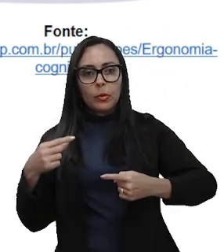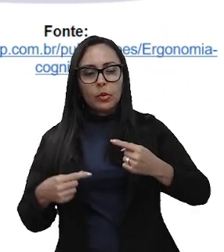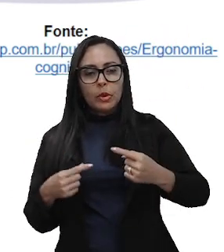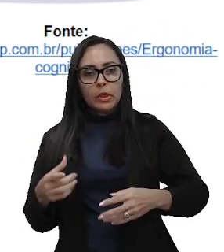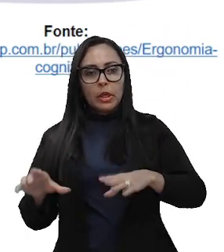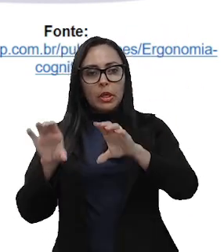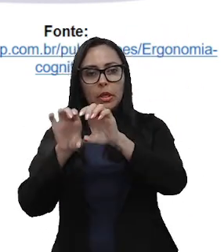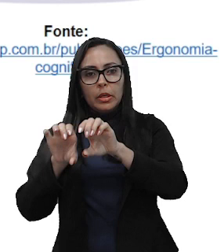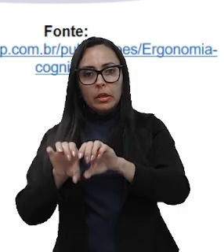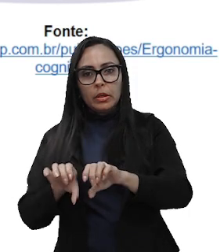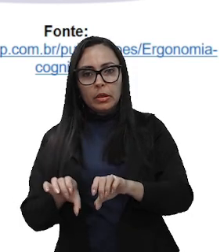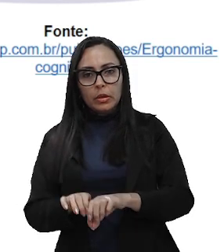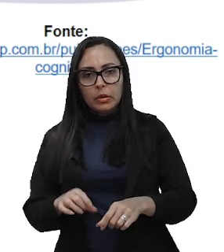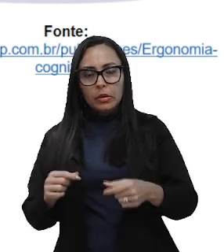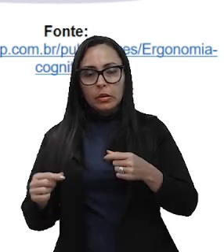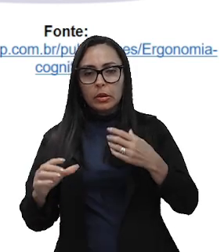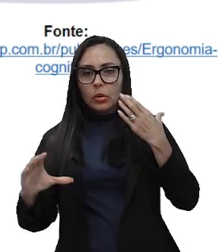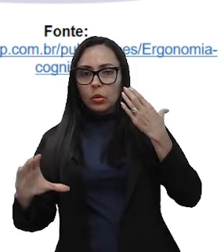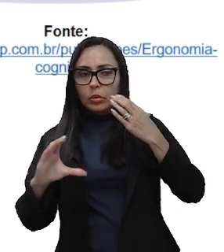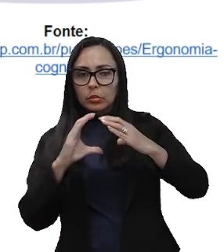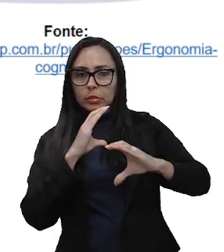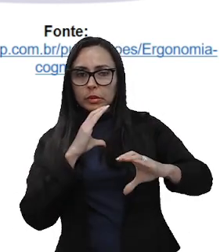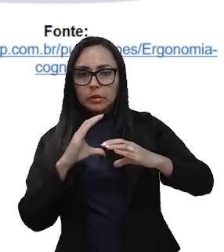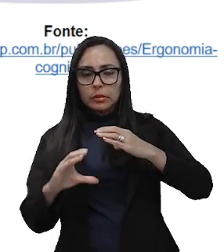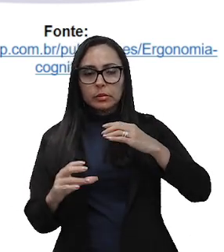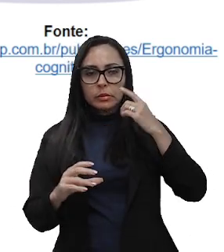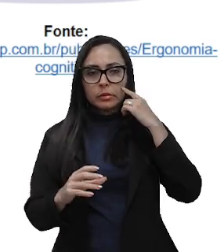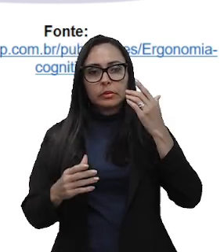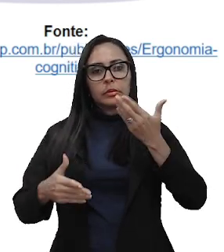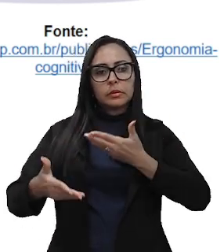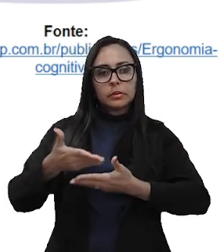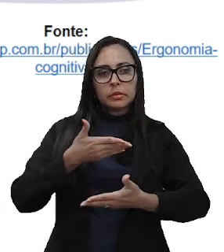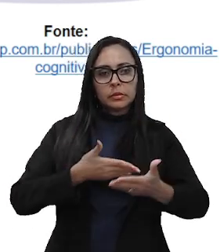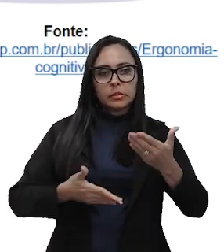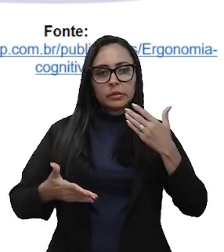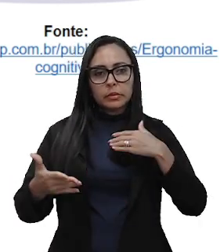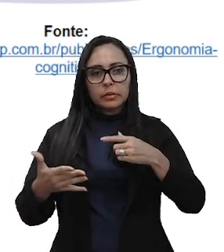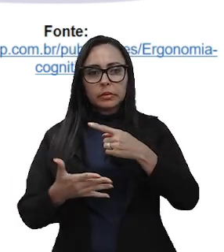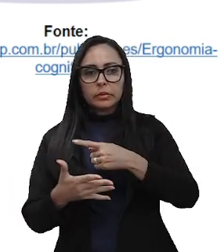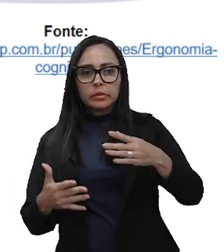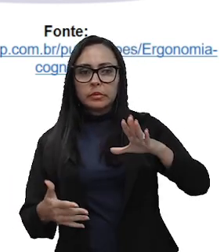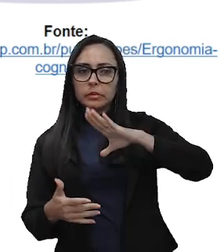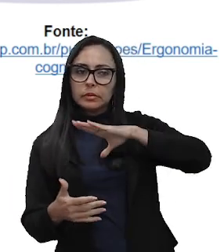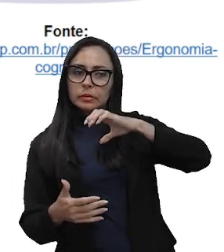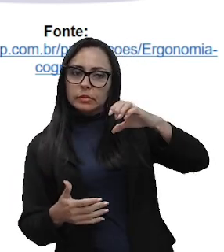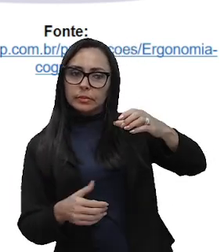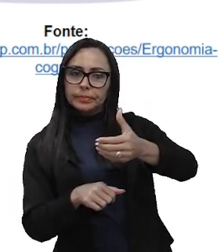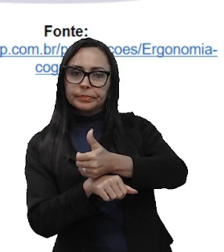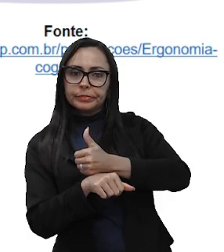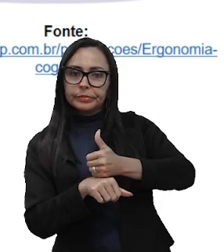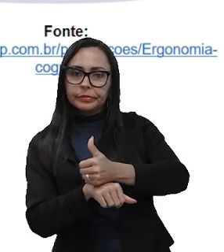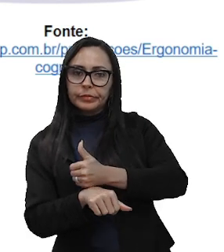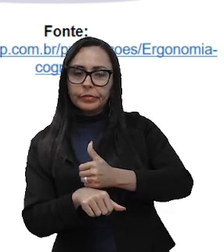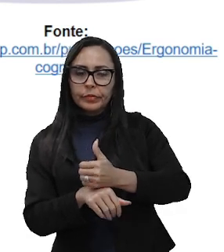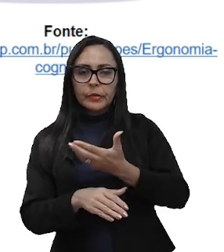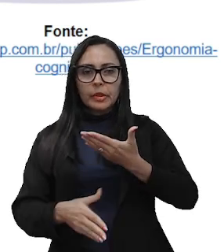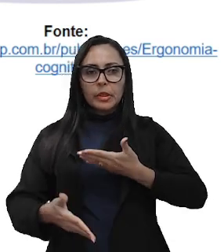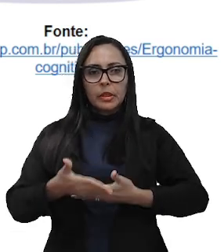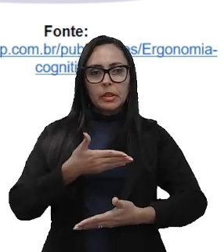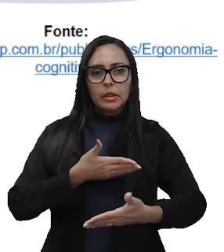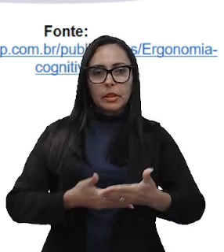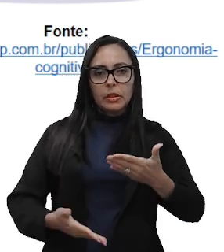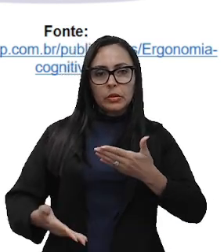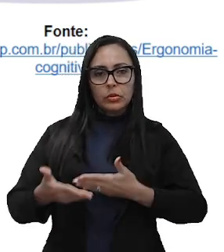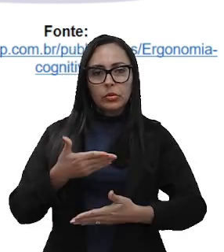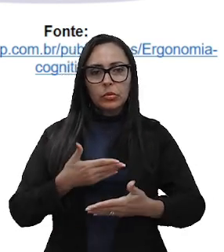estrutura organizacional e comunicação. Está relacionada com questões relativas à ética profissional, relações